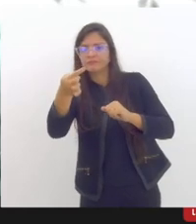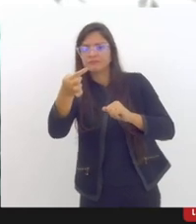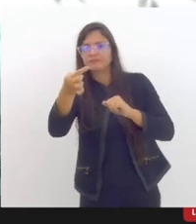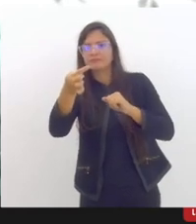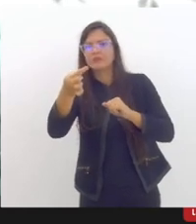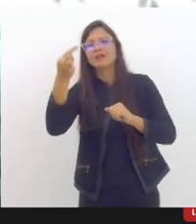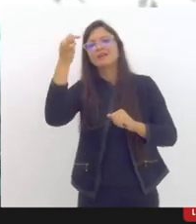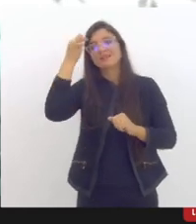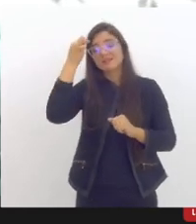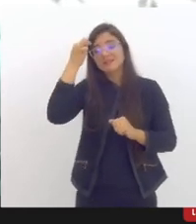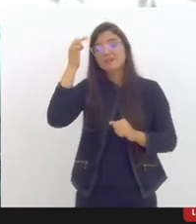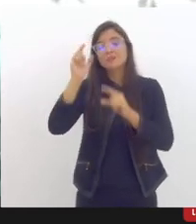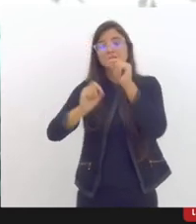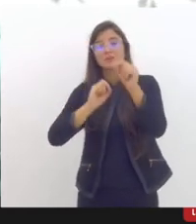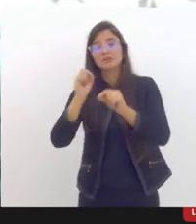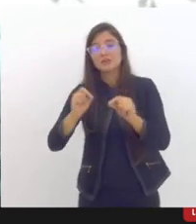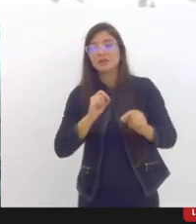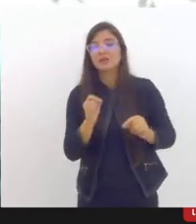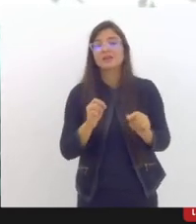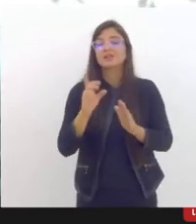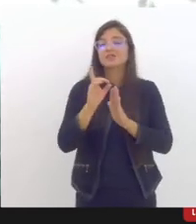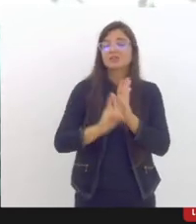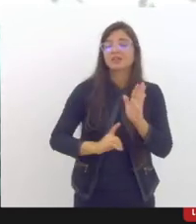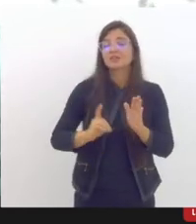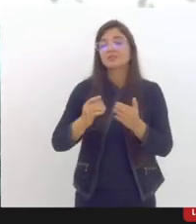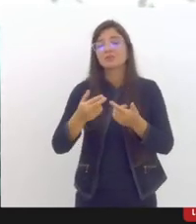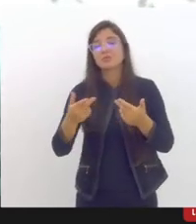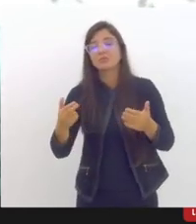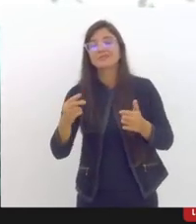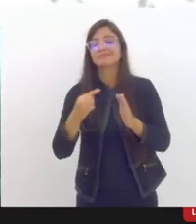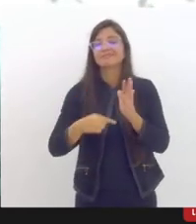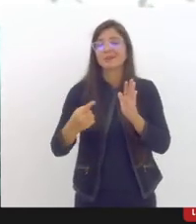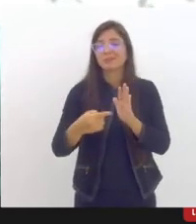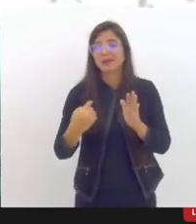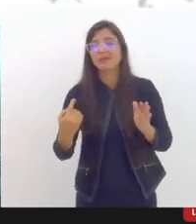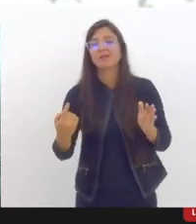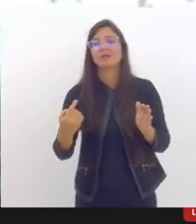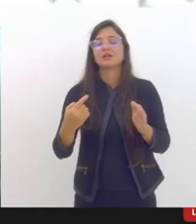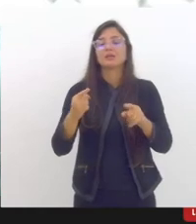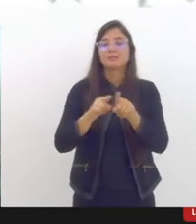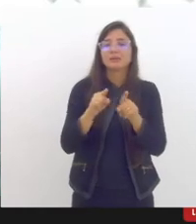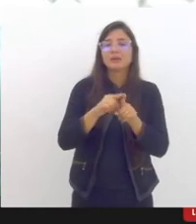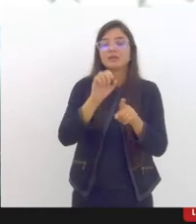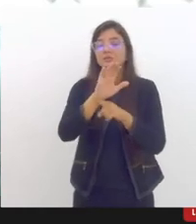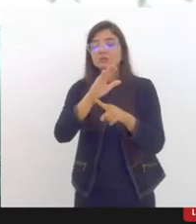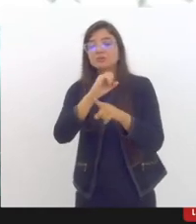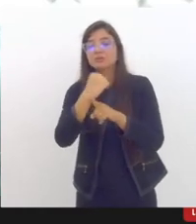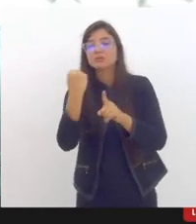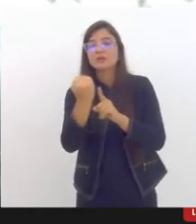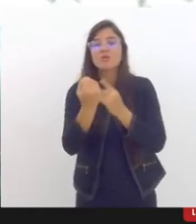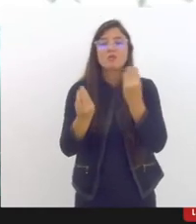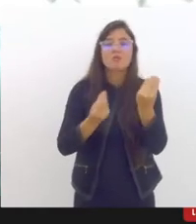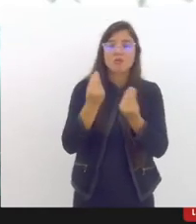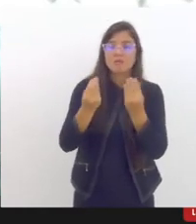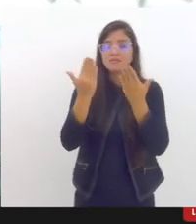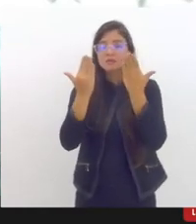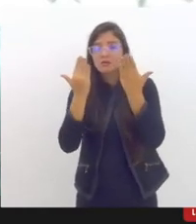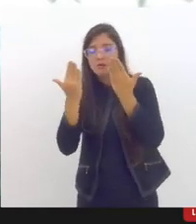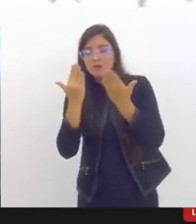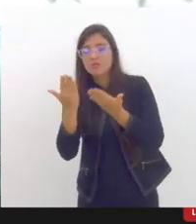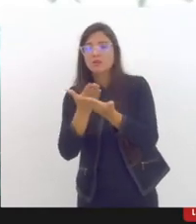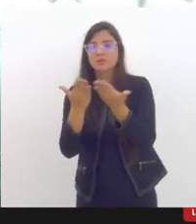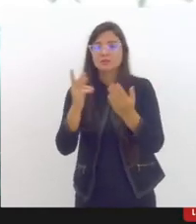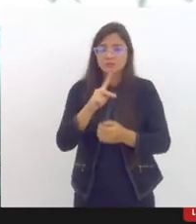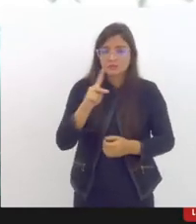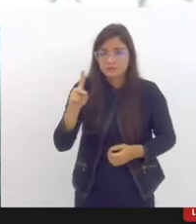forte detração de direitos que vivemos no país a articulação do trabalho de assistentes sociais psicólogas e psicólogos e